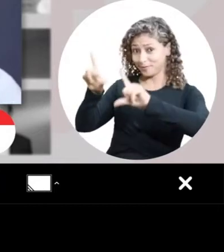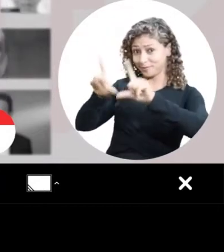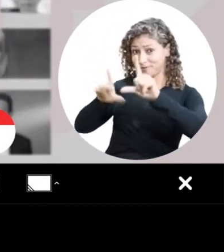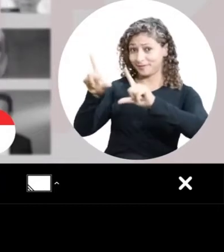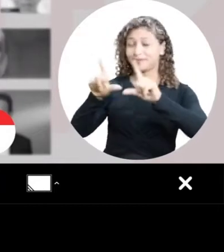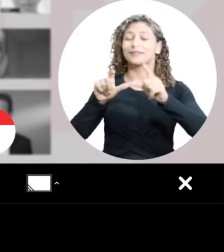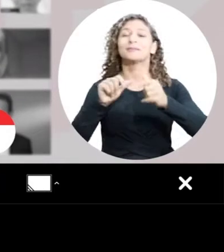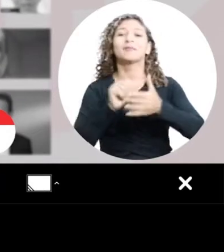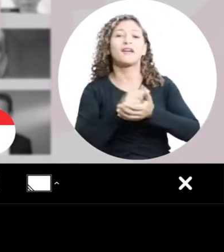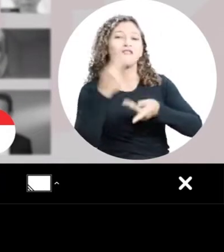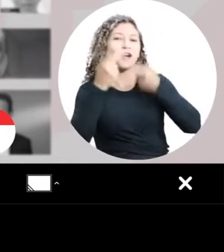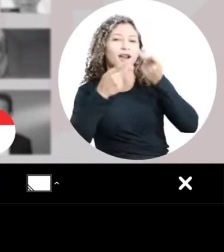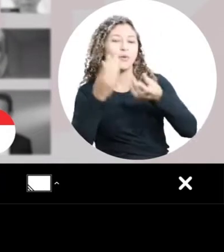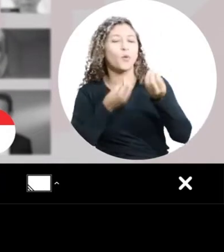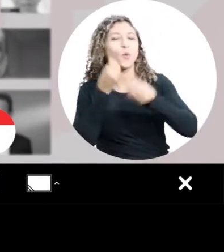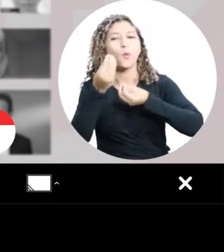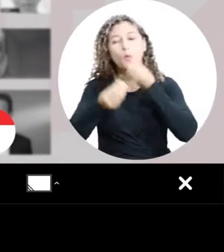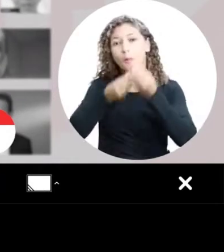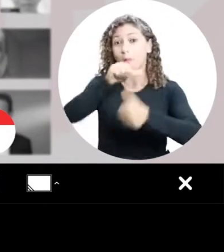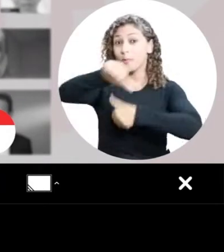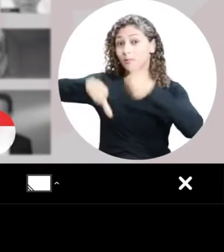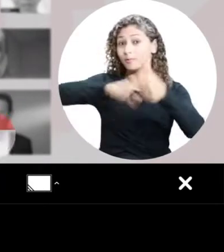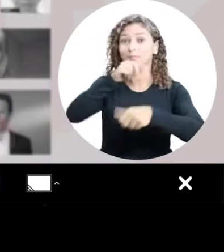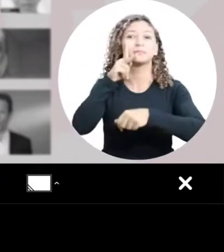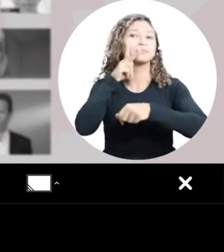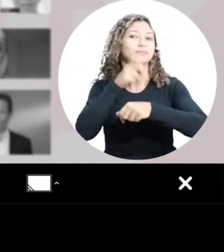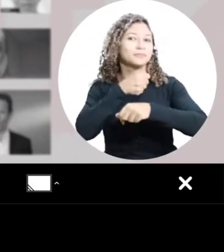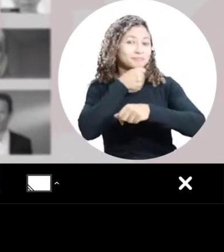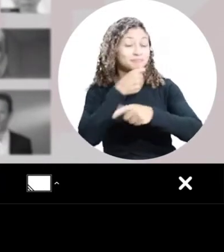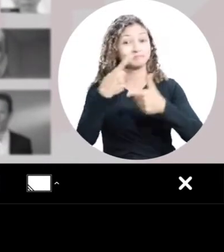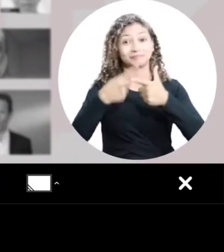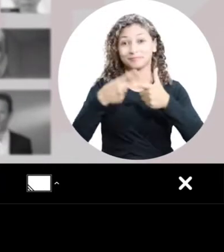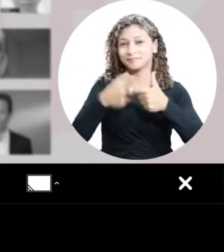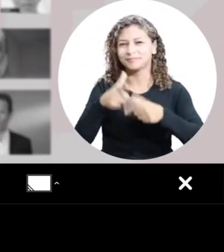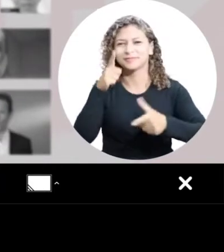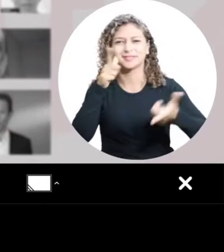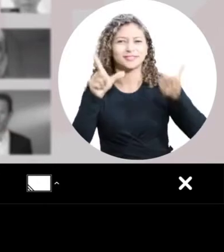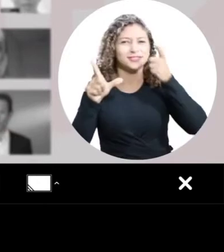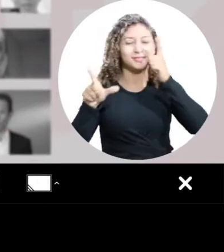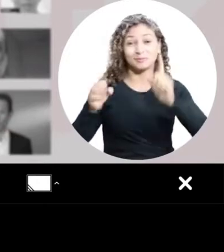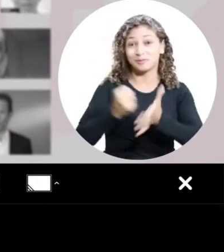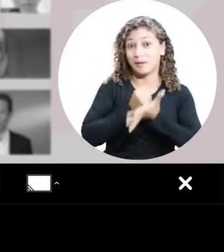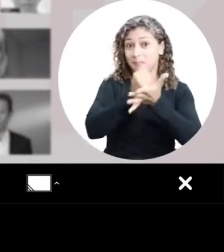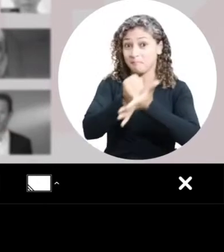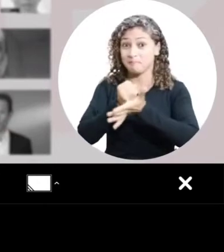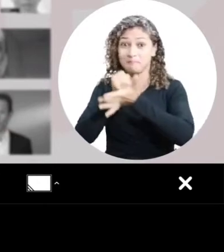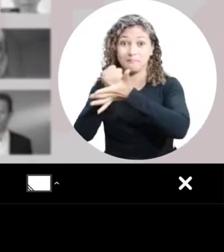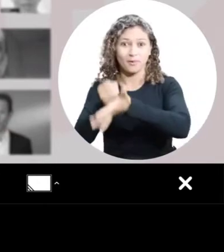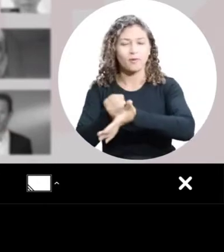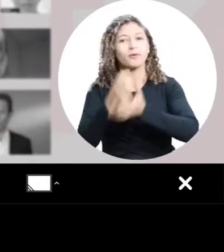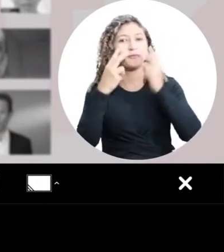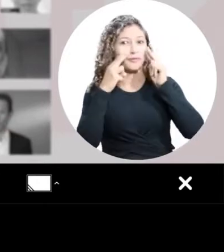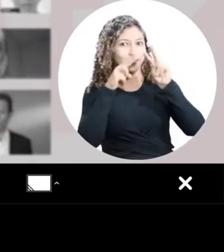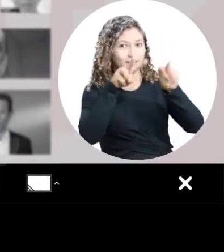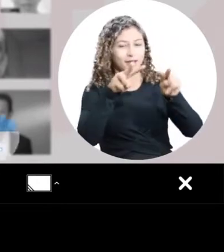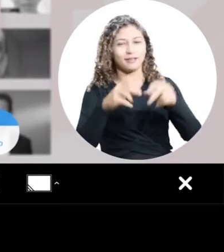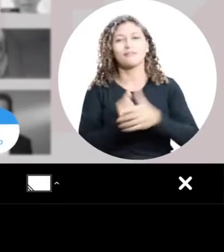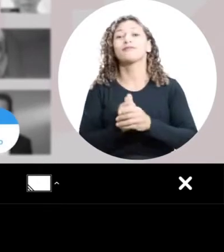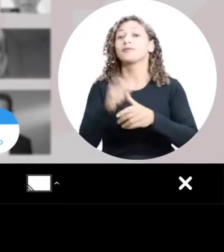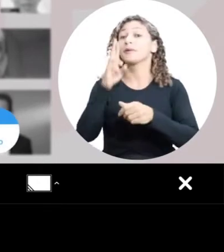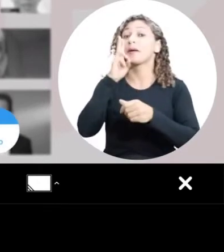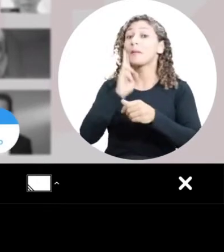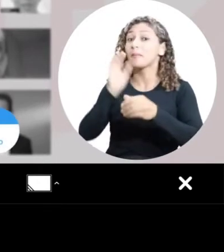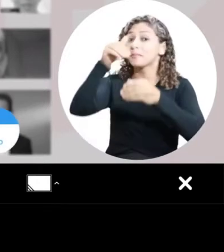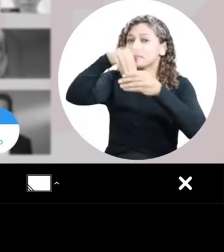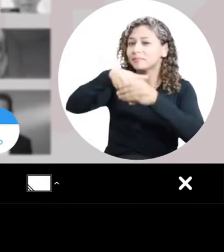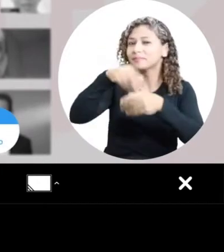Veja aí. Vou de Ramon, vou de PT. Voto 13 Ramon Cujui. Ramon Cujui, meu